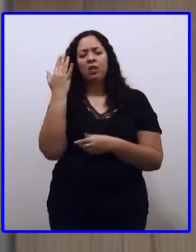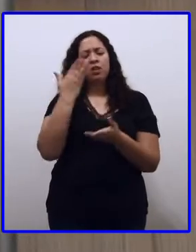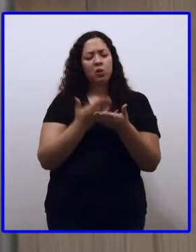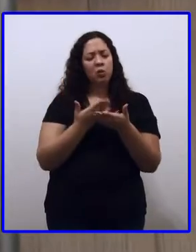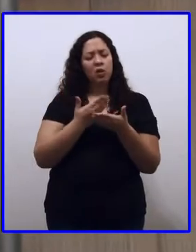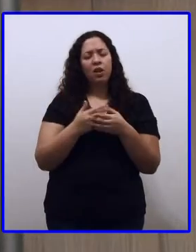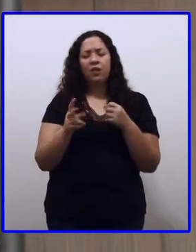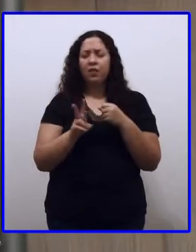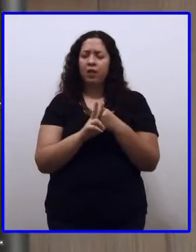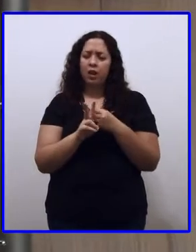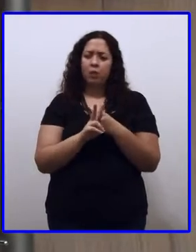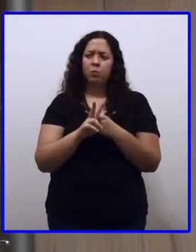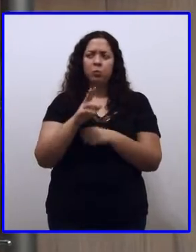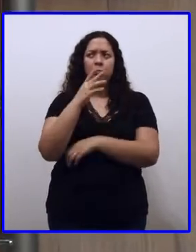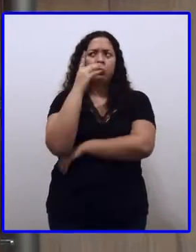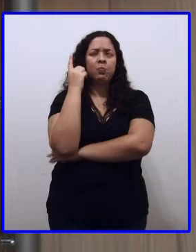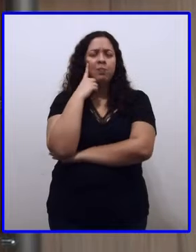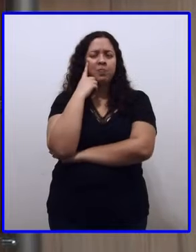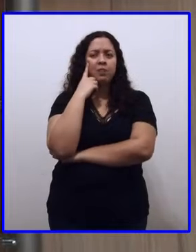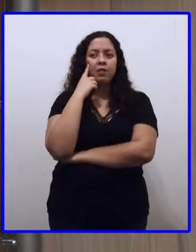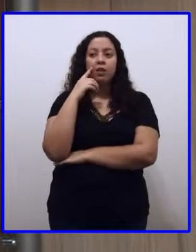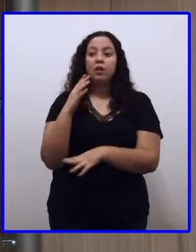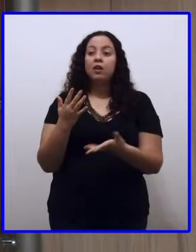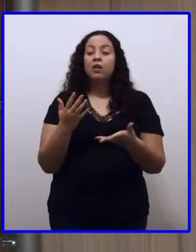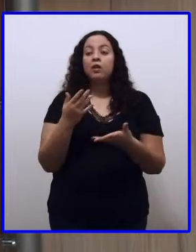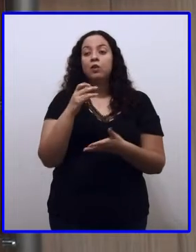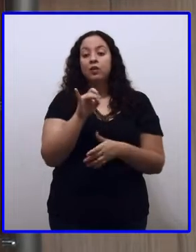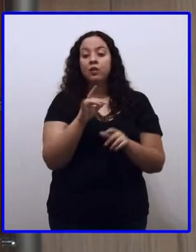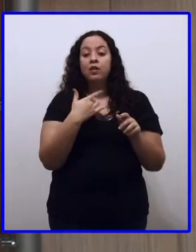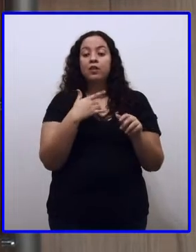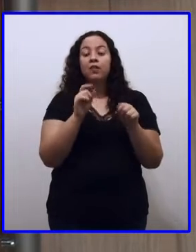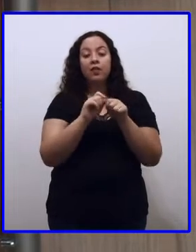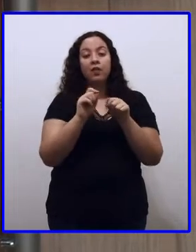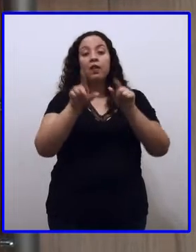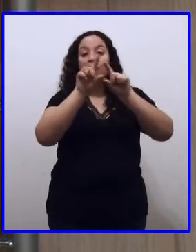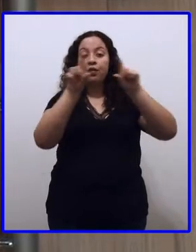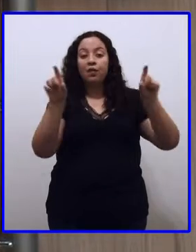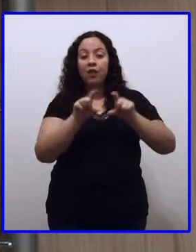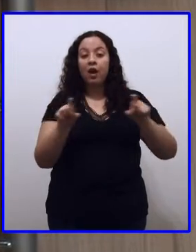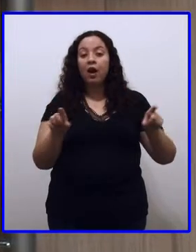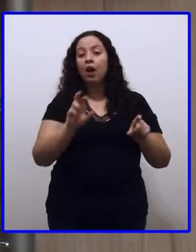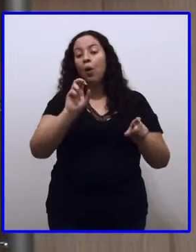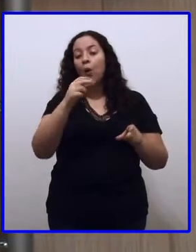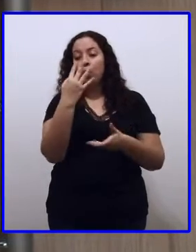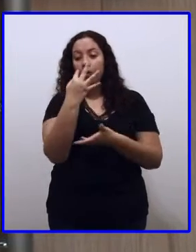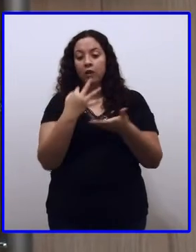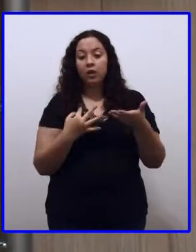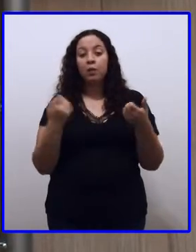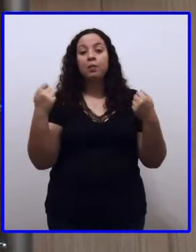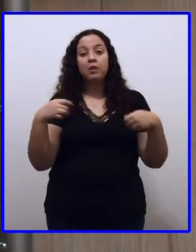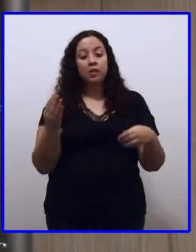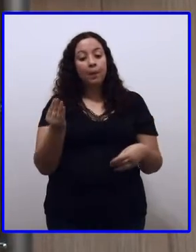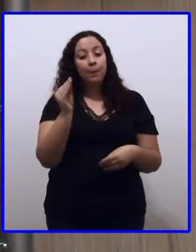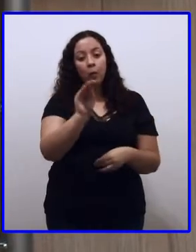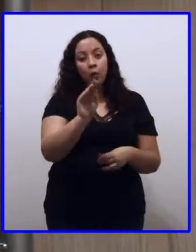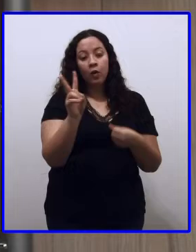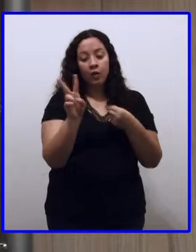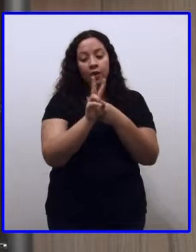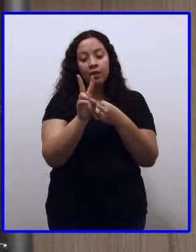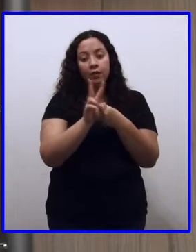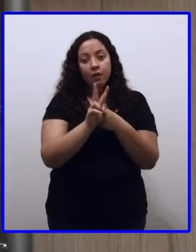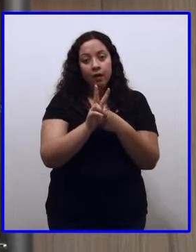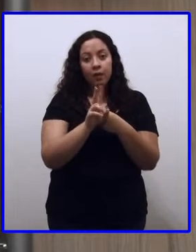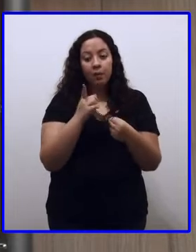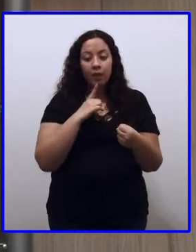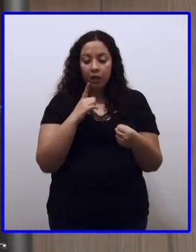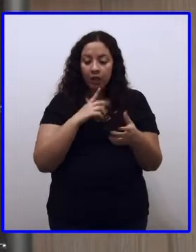assim? Quando você fala uma frase, ou quando você escreve, você produz, você precisa colocar um verbo para dar sentido naquilo que